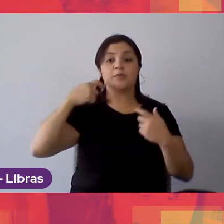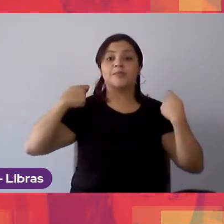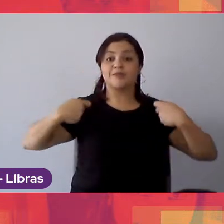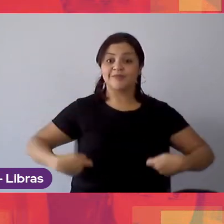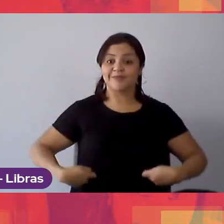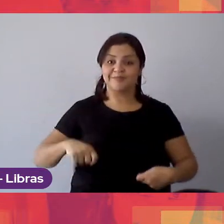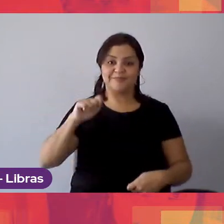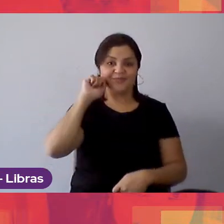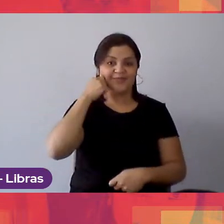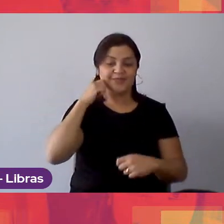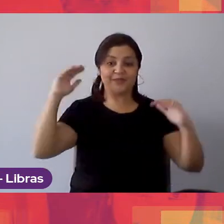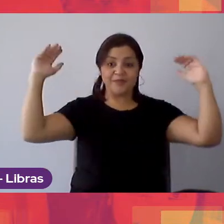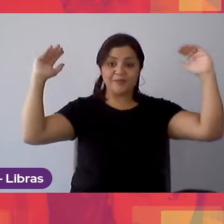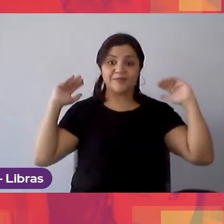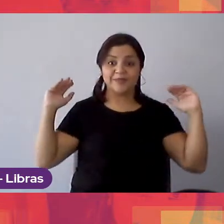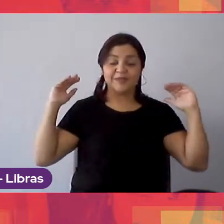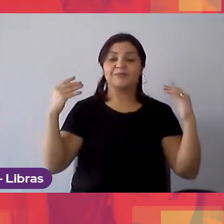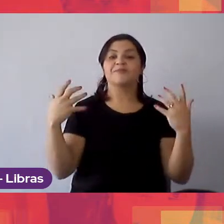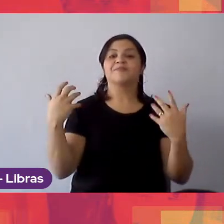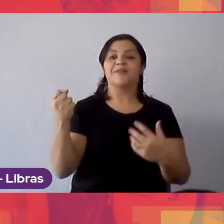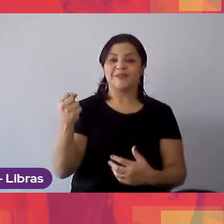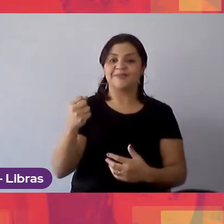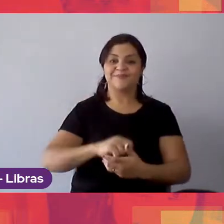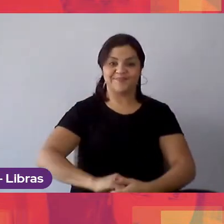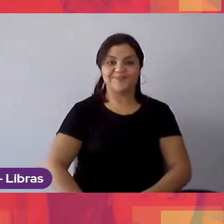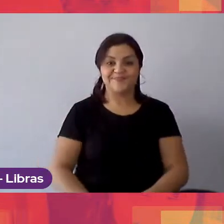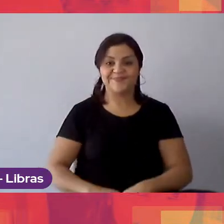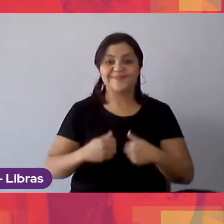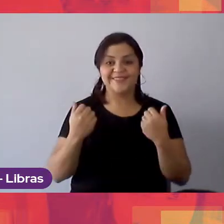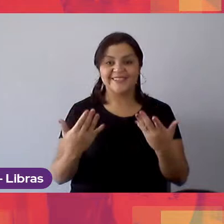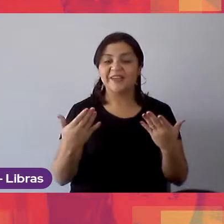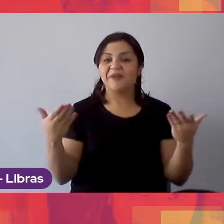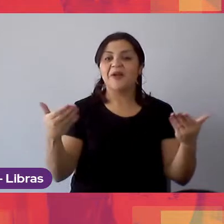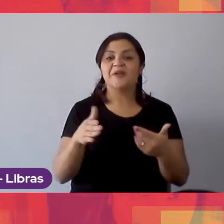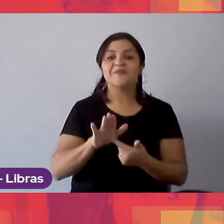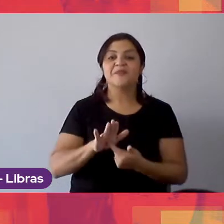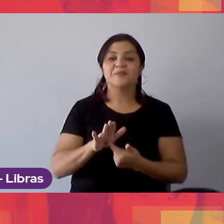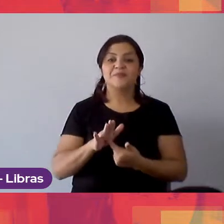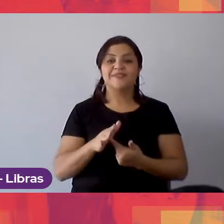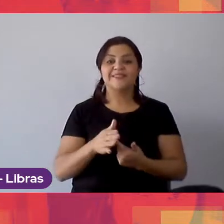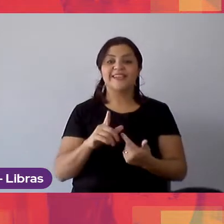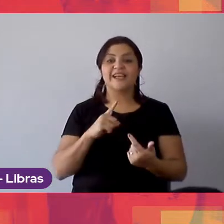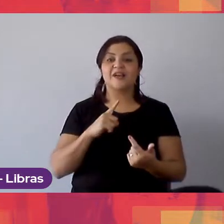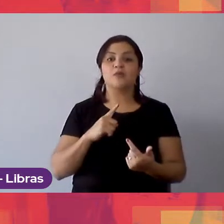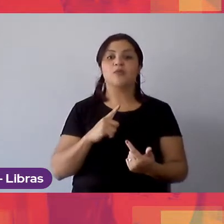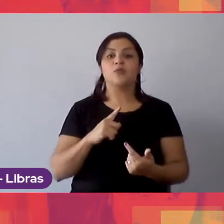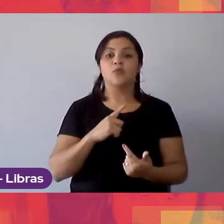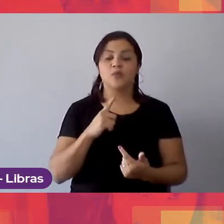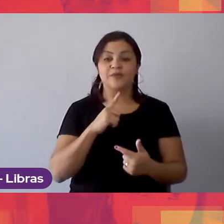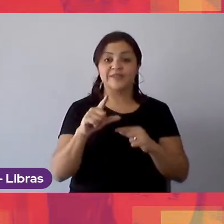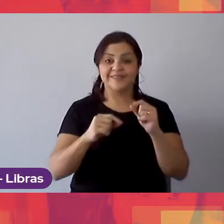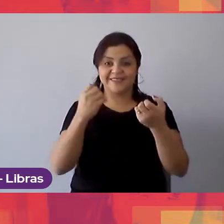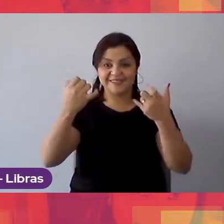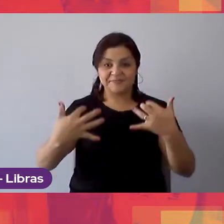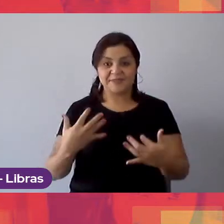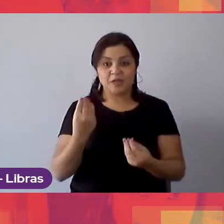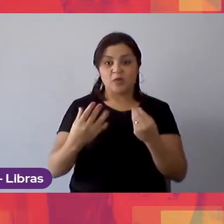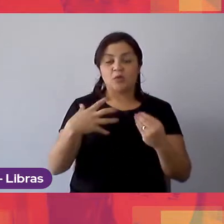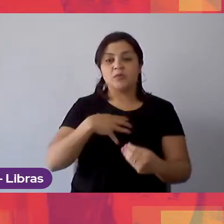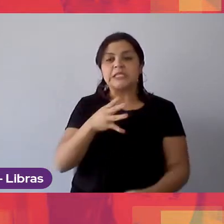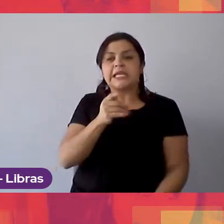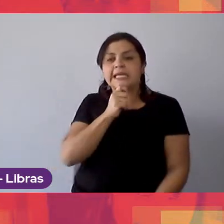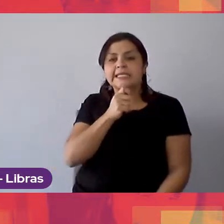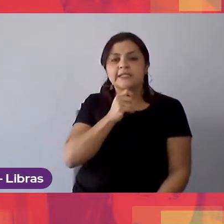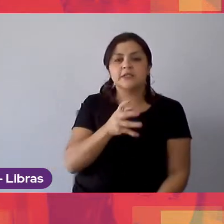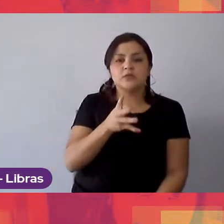preta e o fundo dela é neutro. Então, agora a gente vai mostrar um vidinho para vocês, dando alguns spoilers para quem ainda não conhece